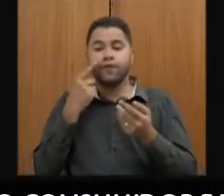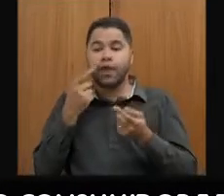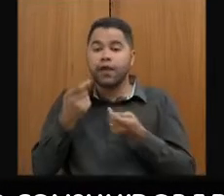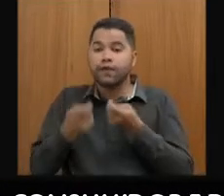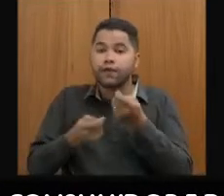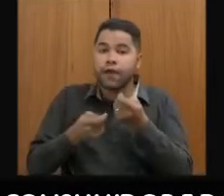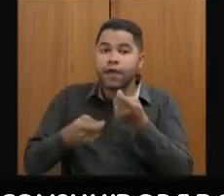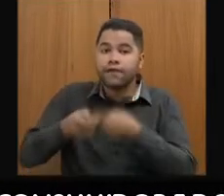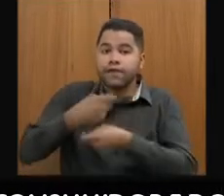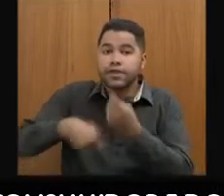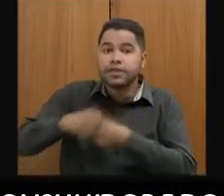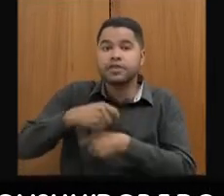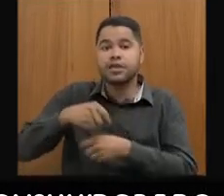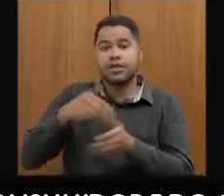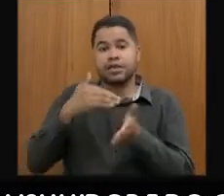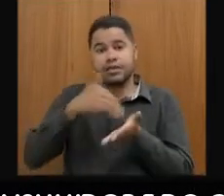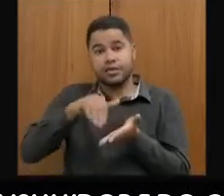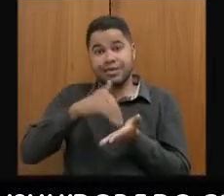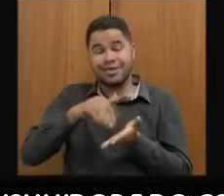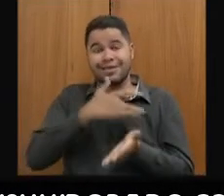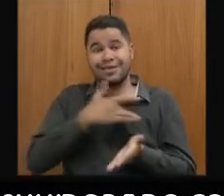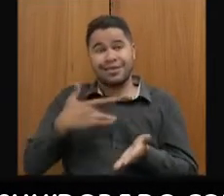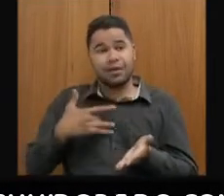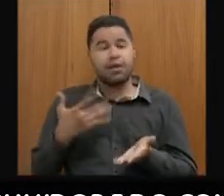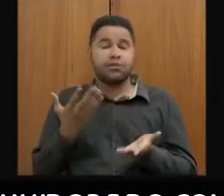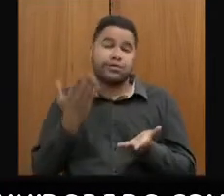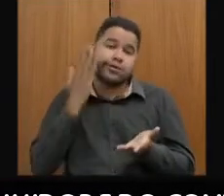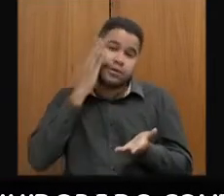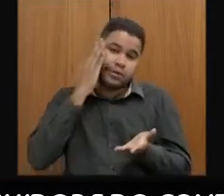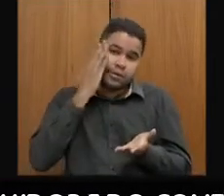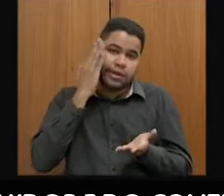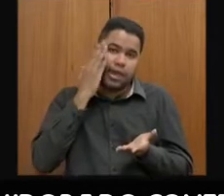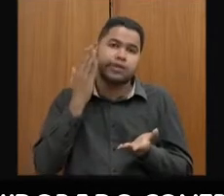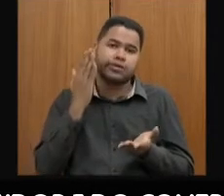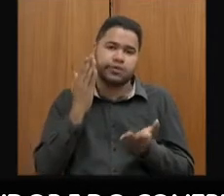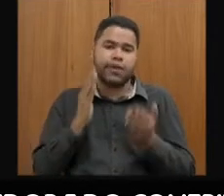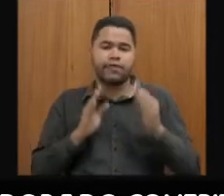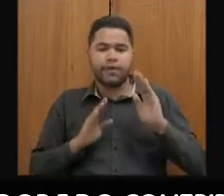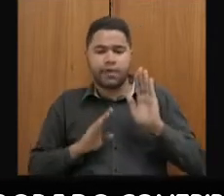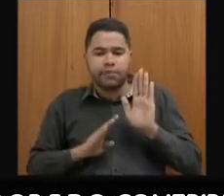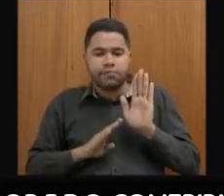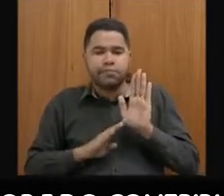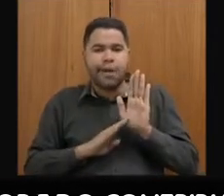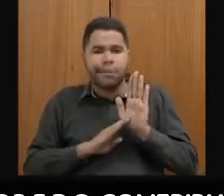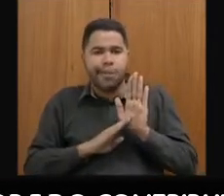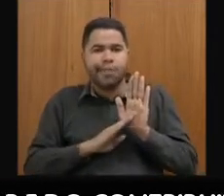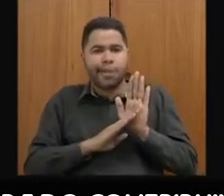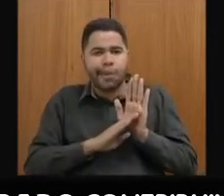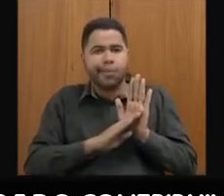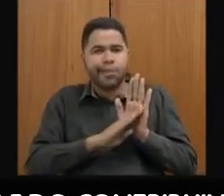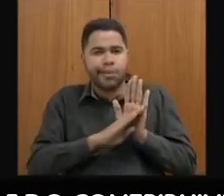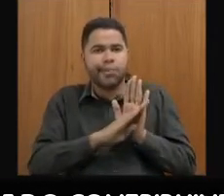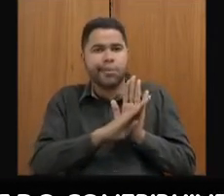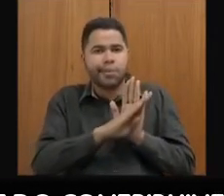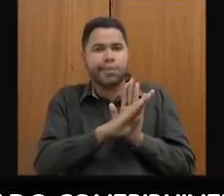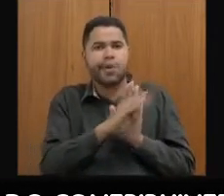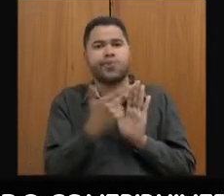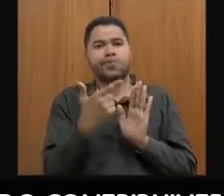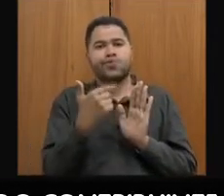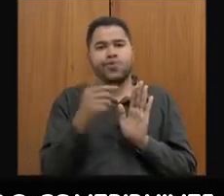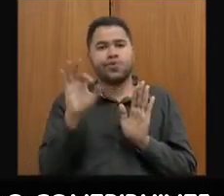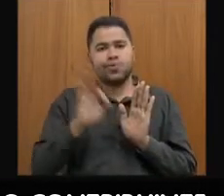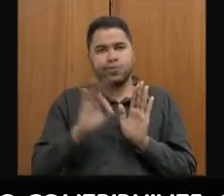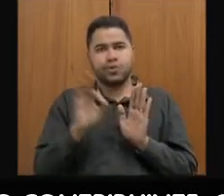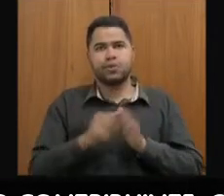da Secretaria de Saúde, e é uma sazonalidade, a gente entende que esse número vai convergir para os 12% de mínimo